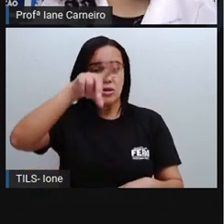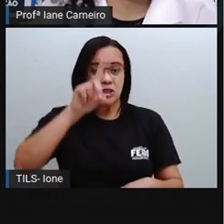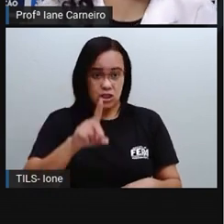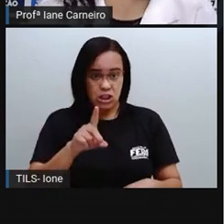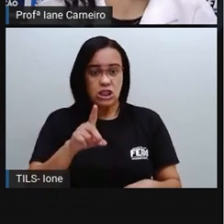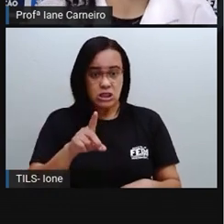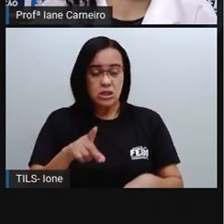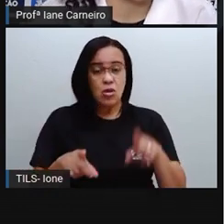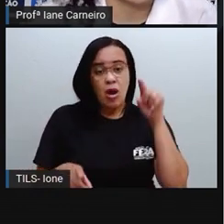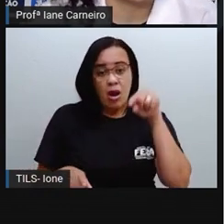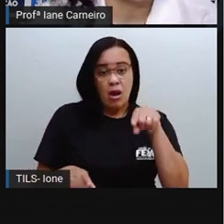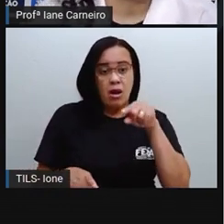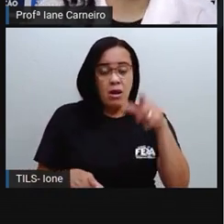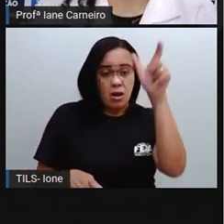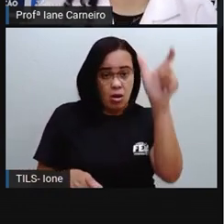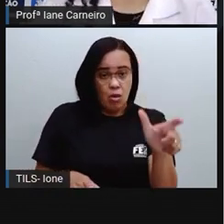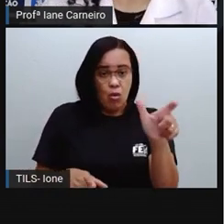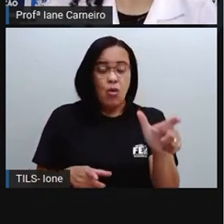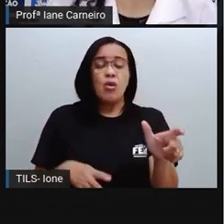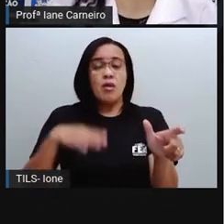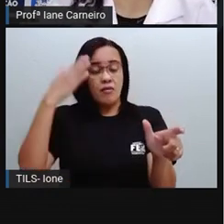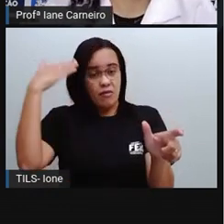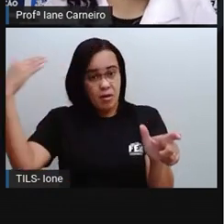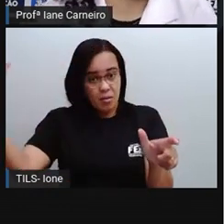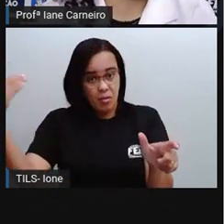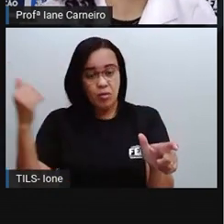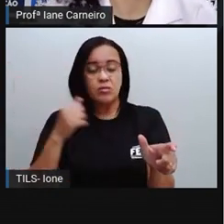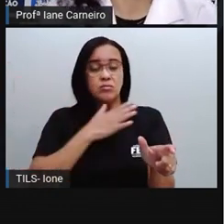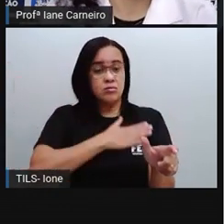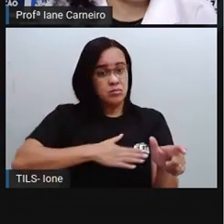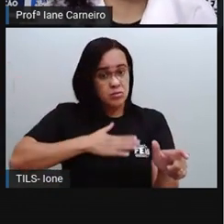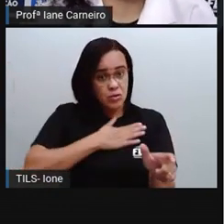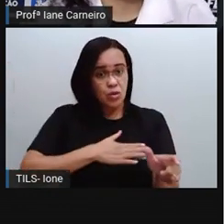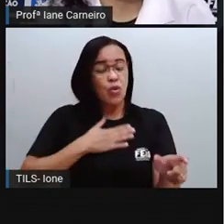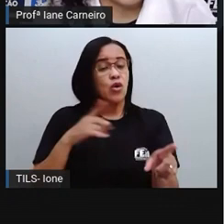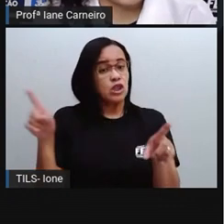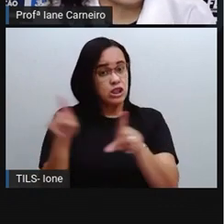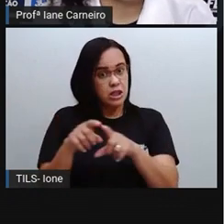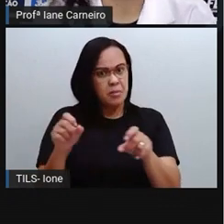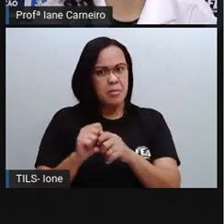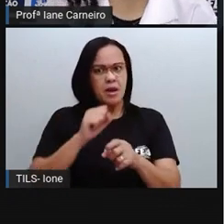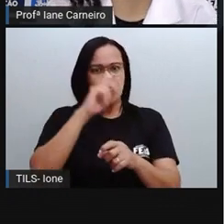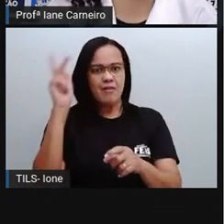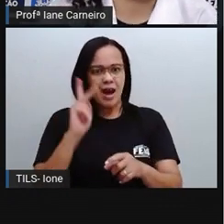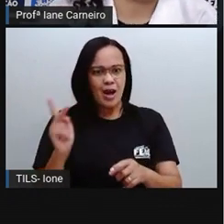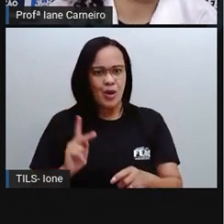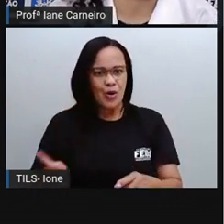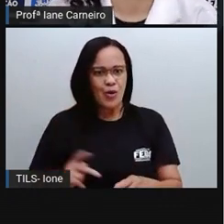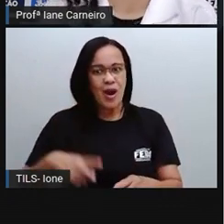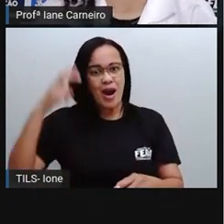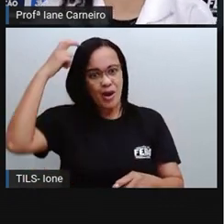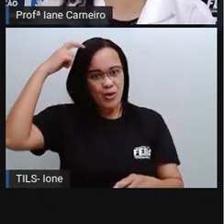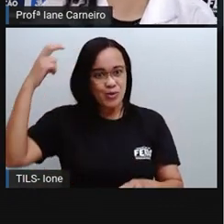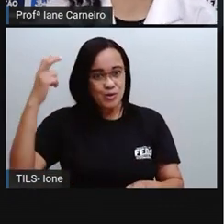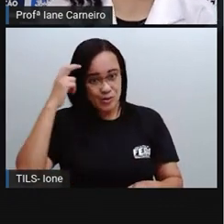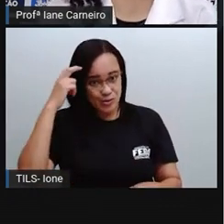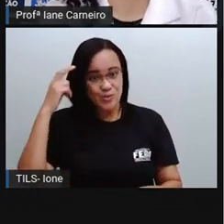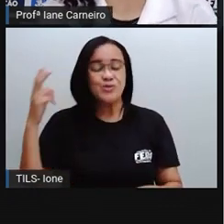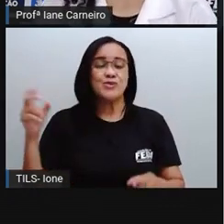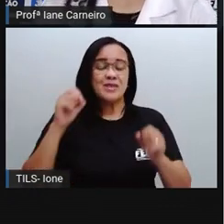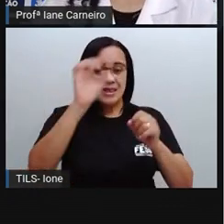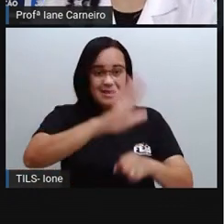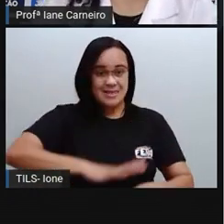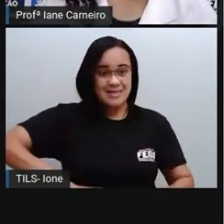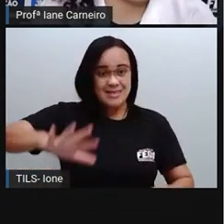repentista nordestino e ele valoriza muito a cultura da nossa região, né? E esse poema, né? É dele,